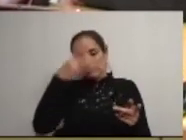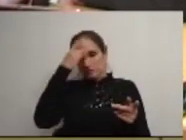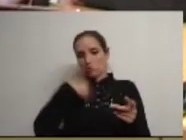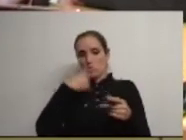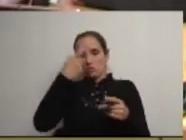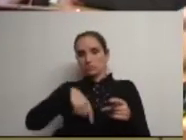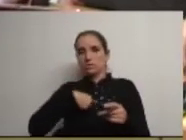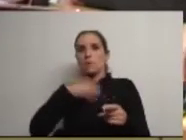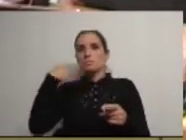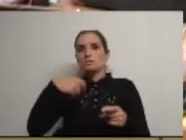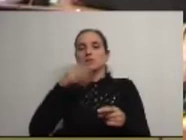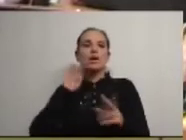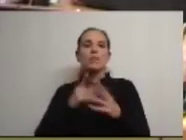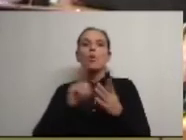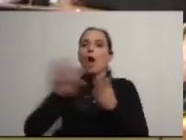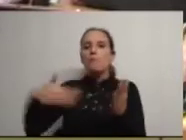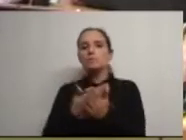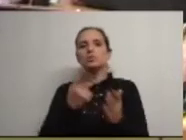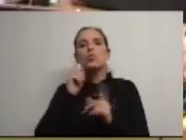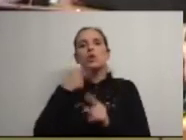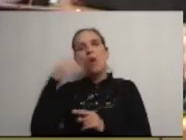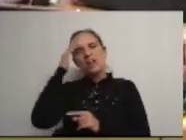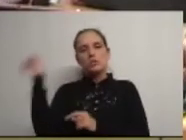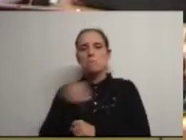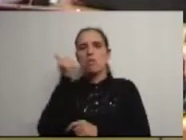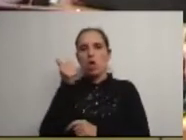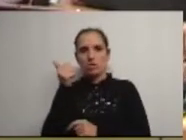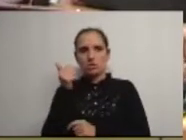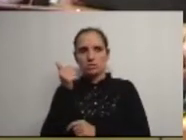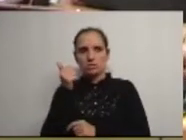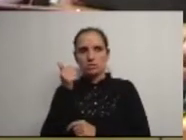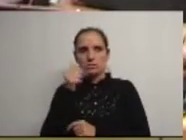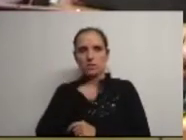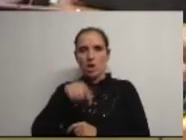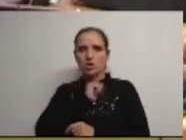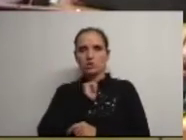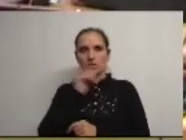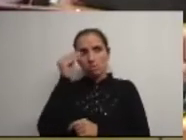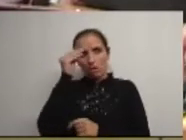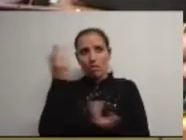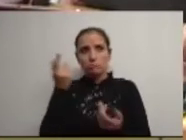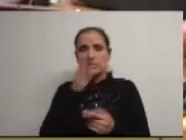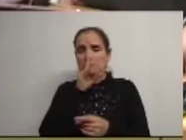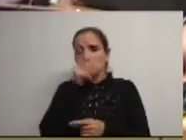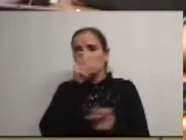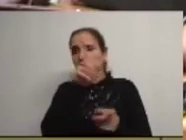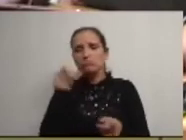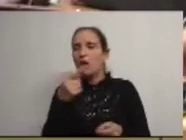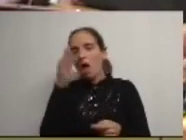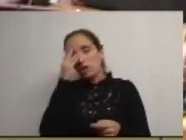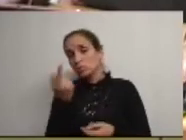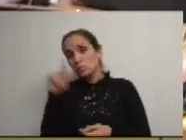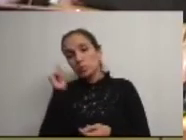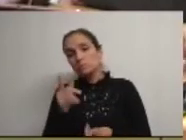câmara é apresentar aquilo que entendo que seja o melhor para a nossa terra se as pessoas entenderem que não é assim